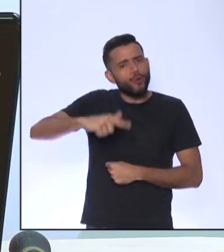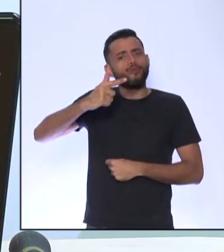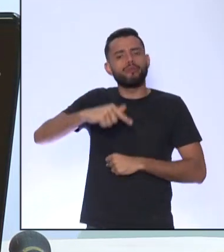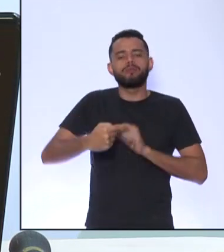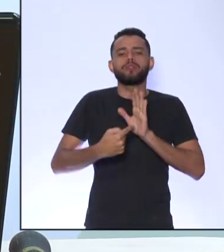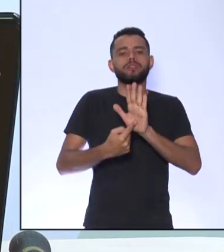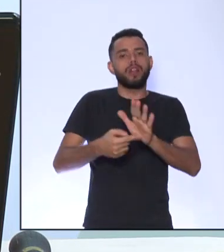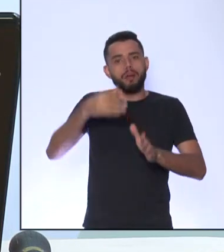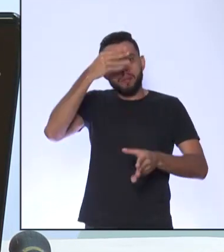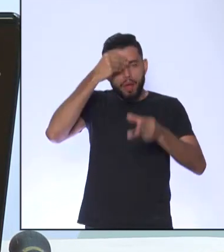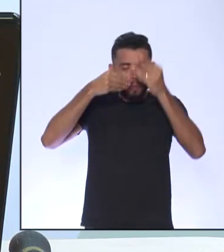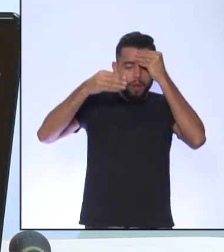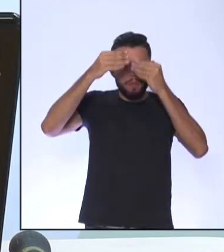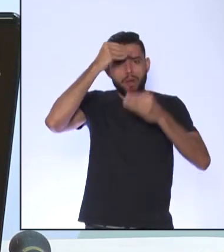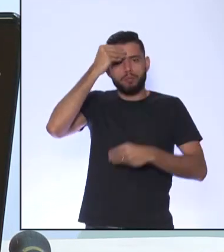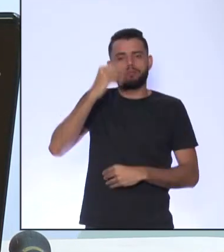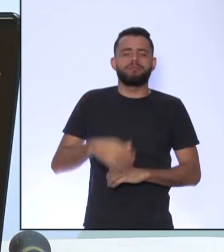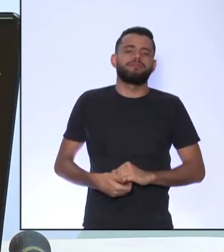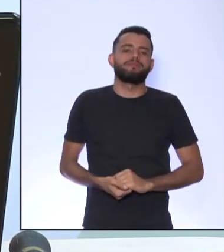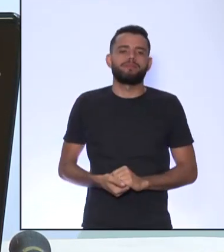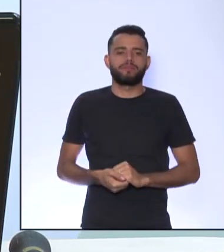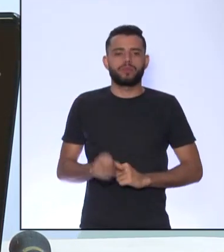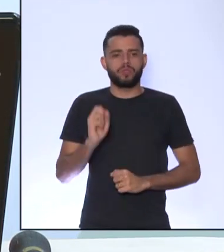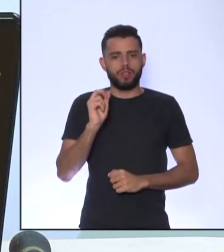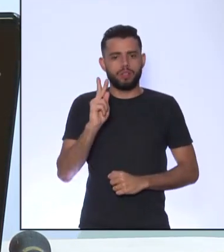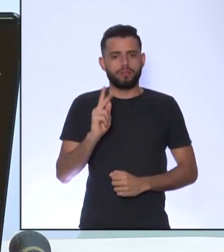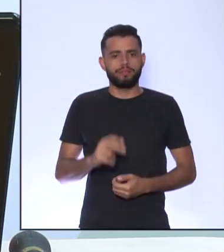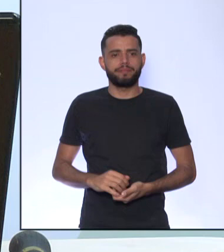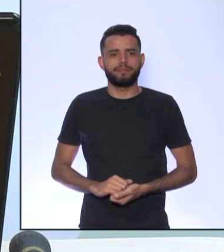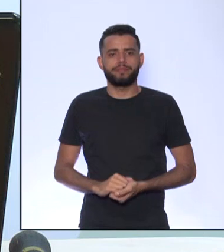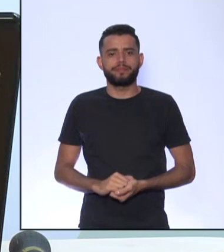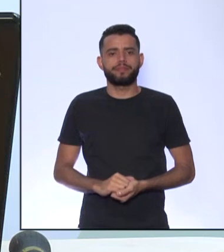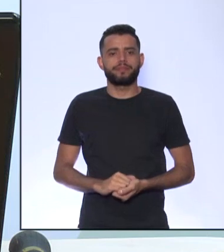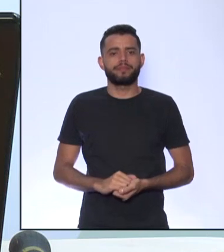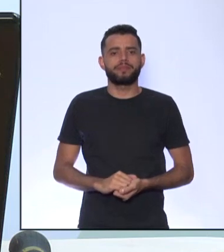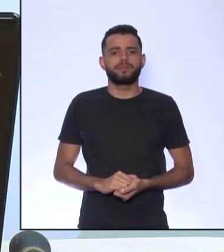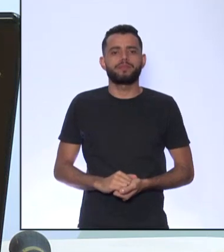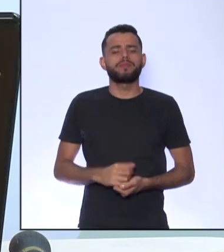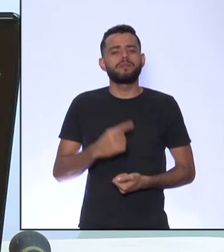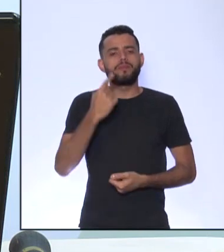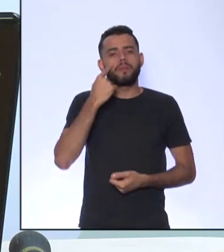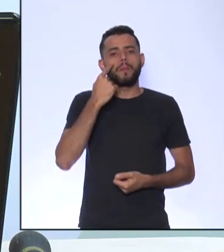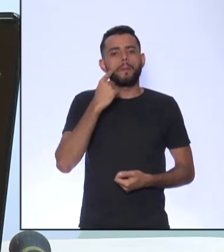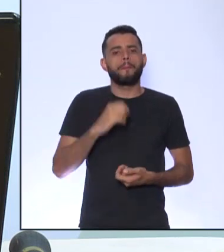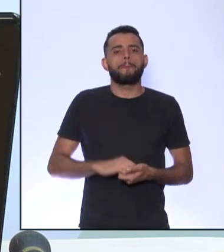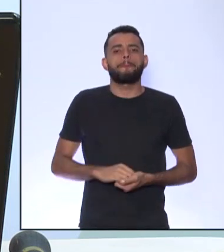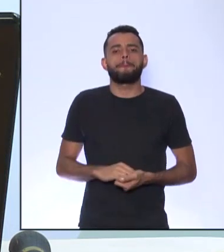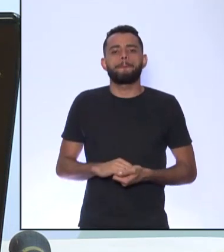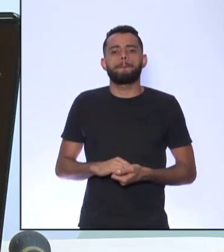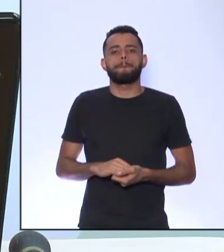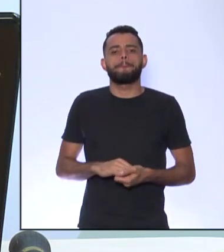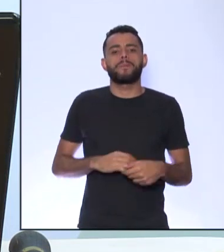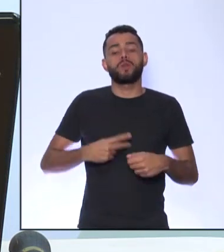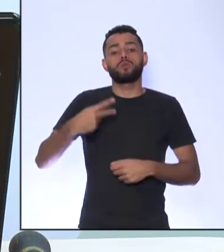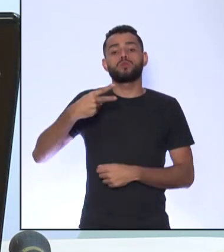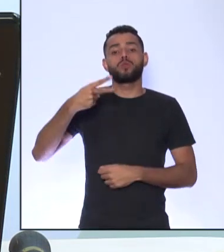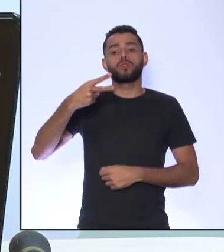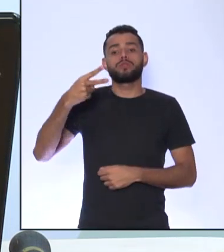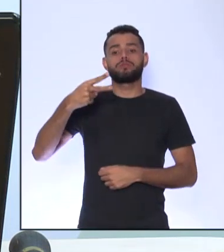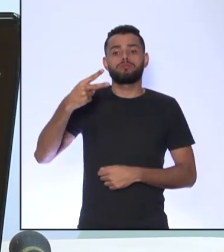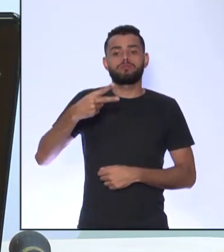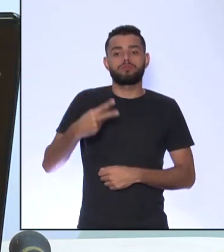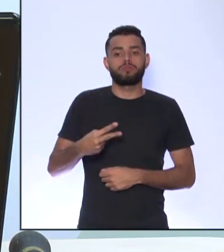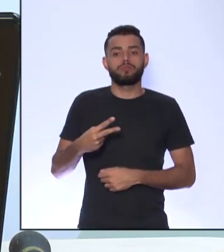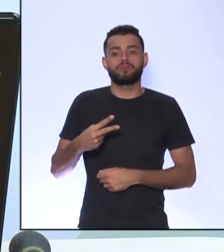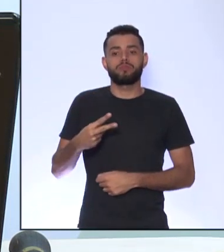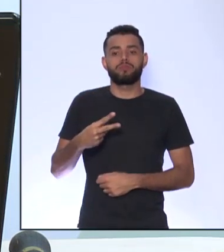vocês Tá bom? Vamos lá O Montesquieu Espírito das leis Rousseau O Rousseau